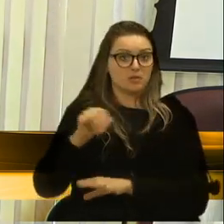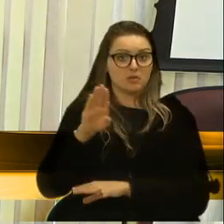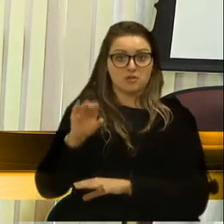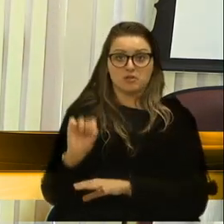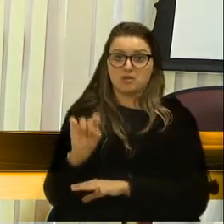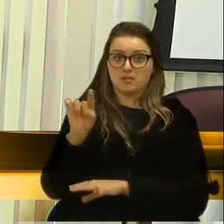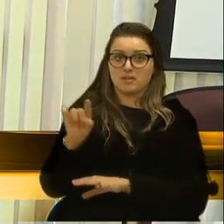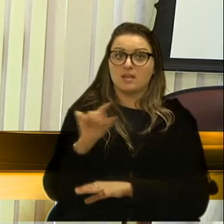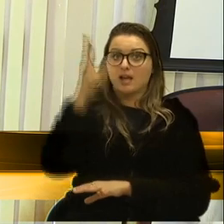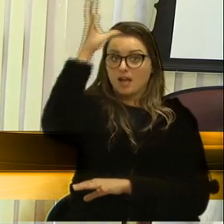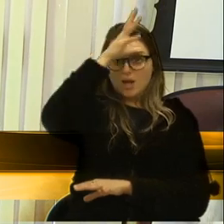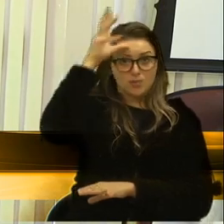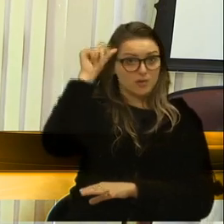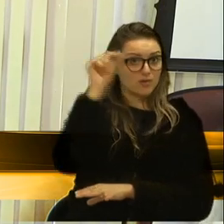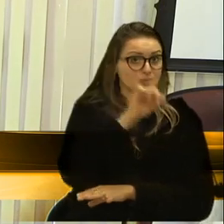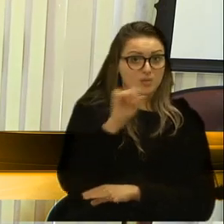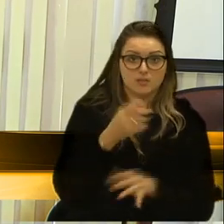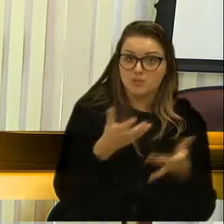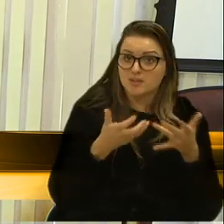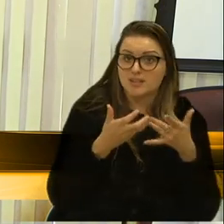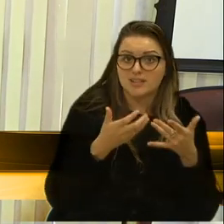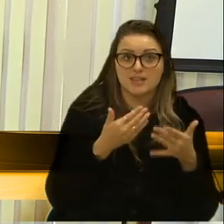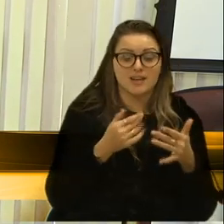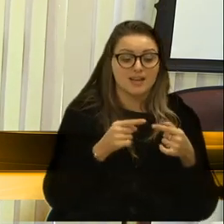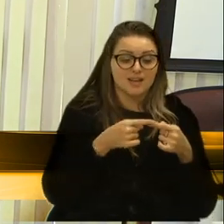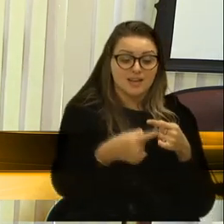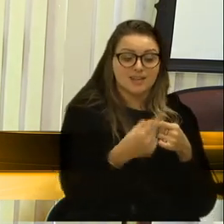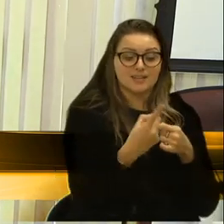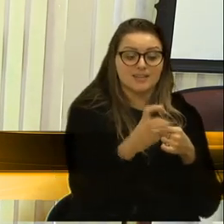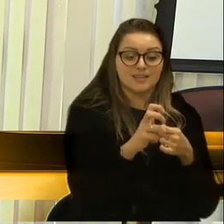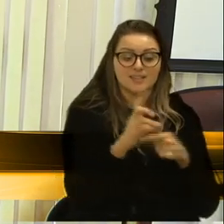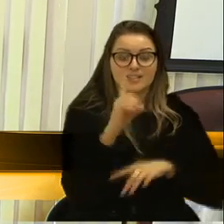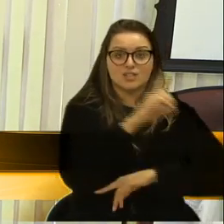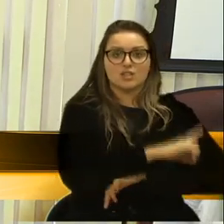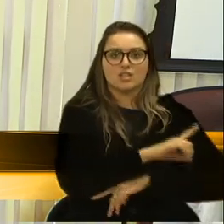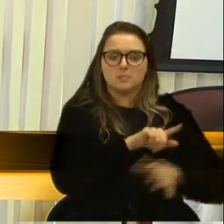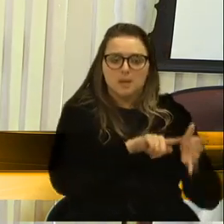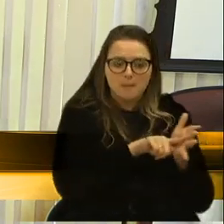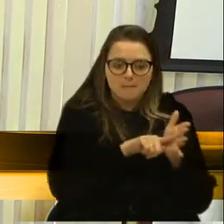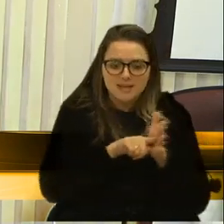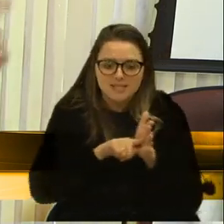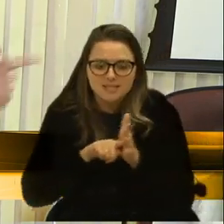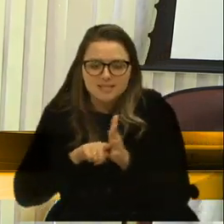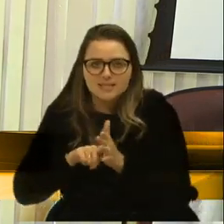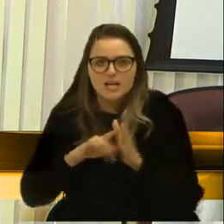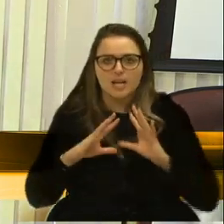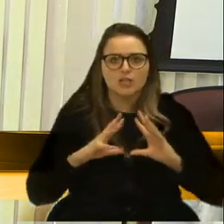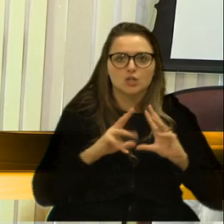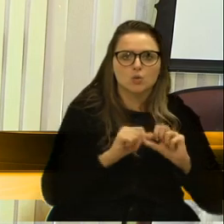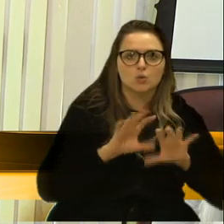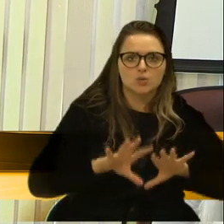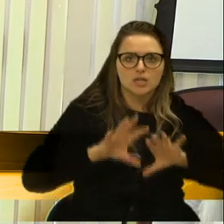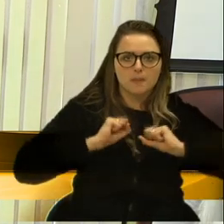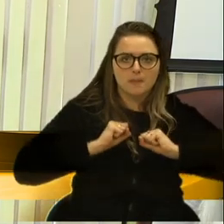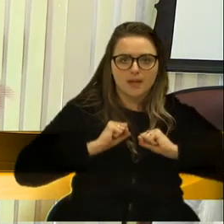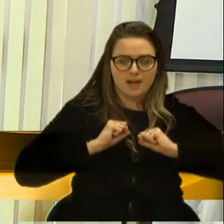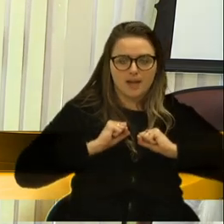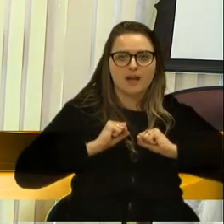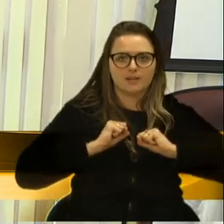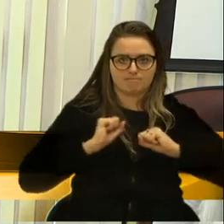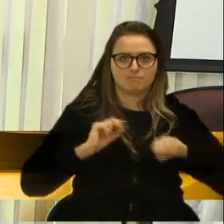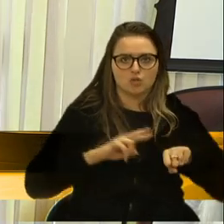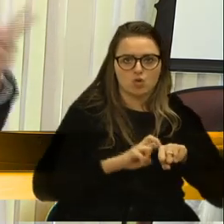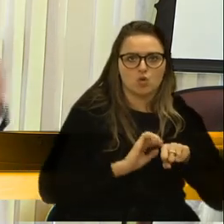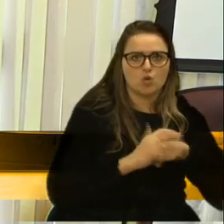município queria pelo menos 15 dias para rastear, para ver até onde contaminou. Então, o povo